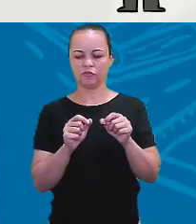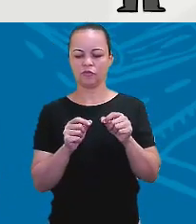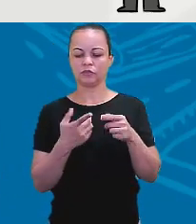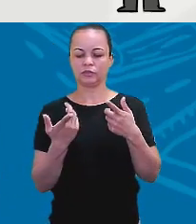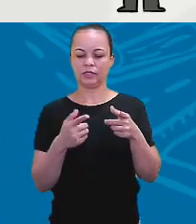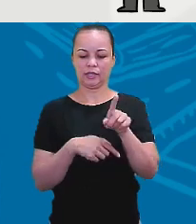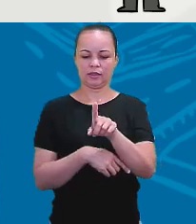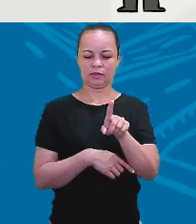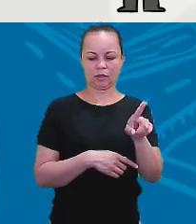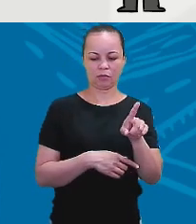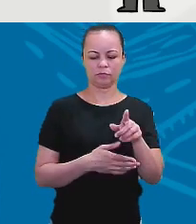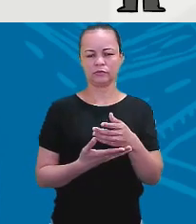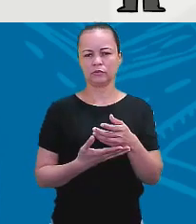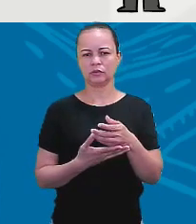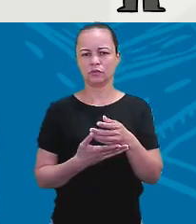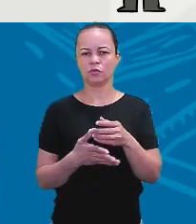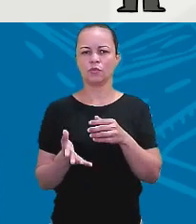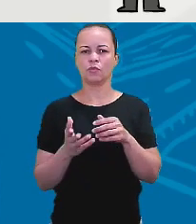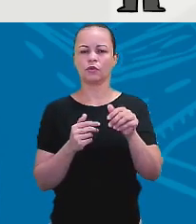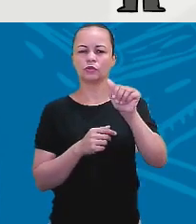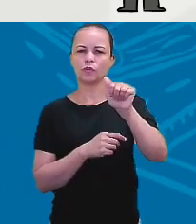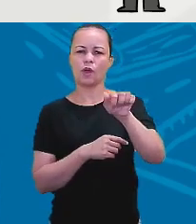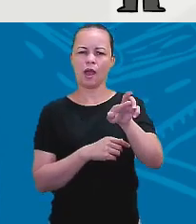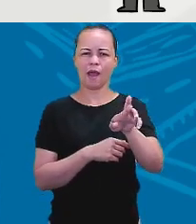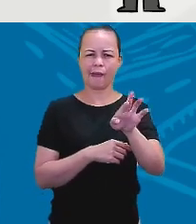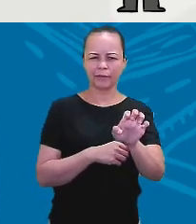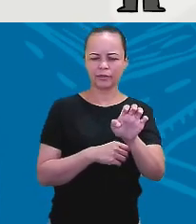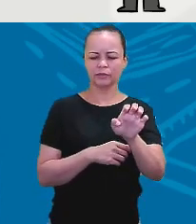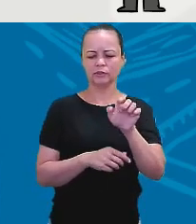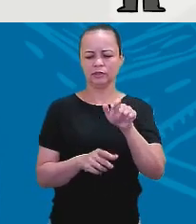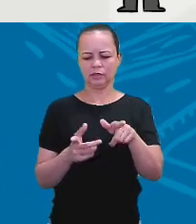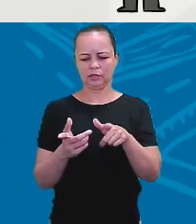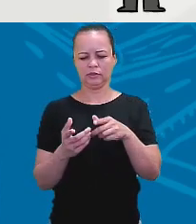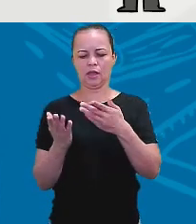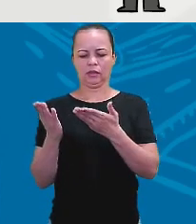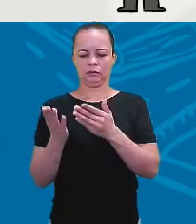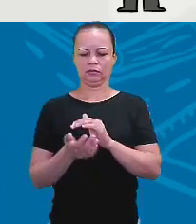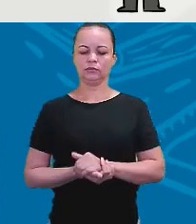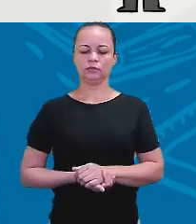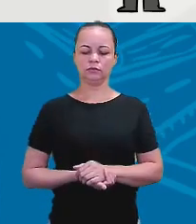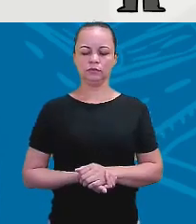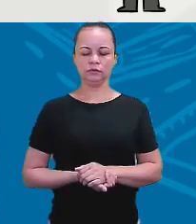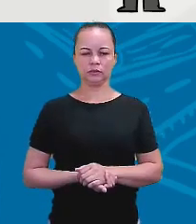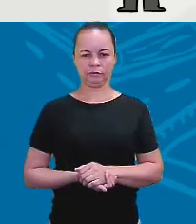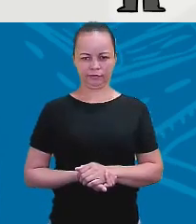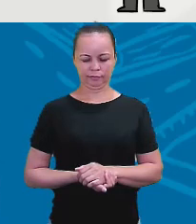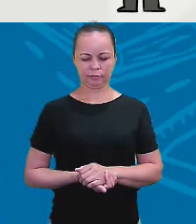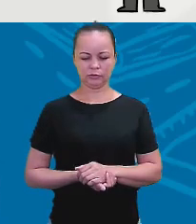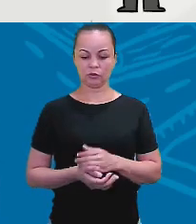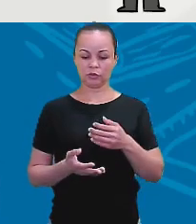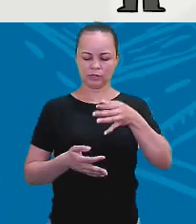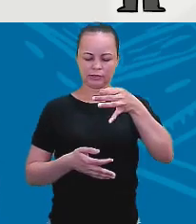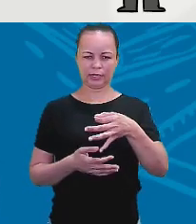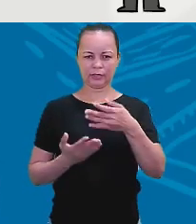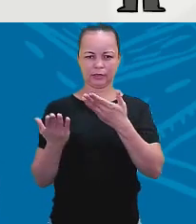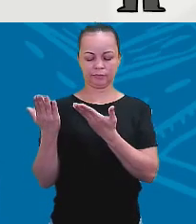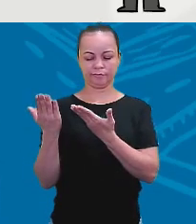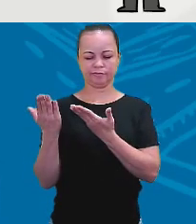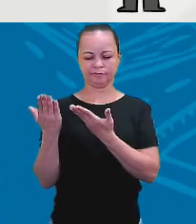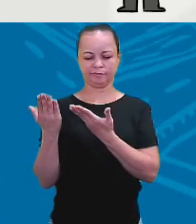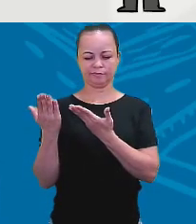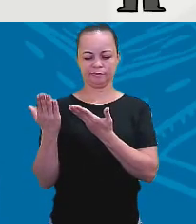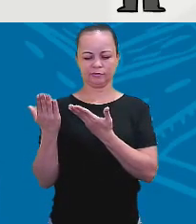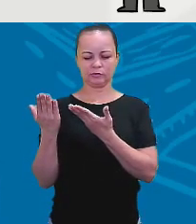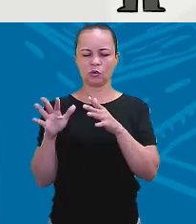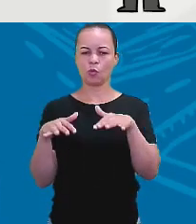a negativa abreviada, contraída de are? Aren't. Então, a correta é are they, they